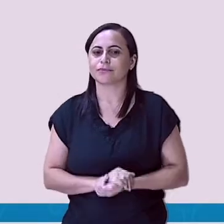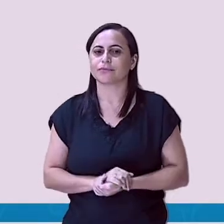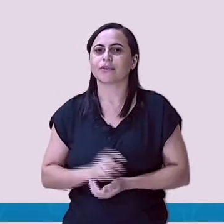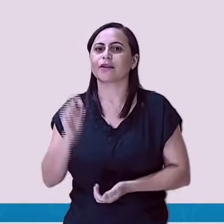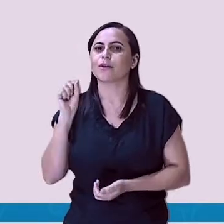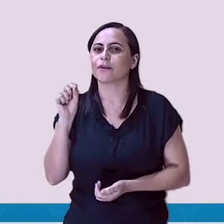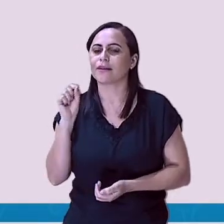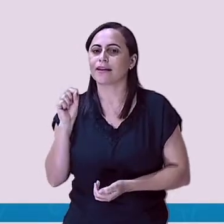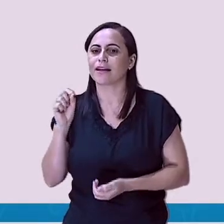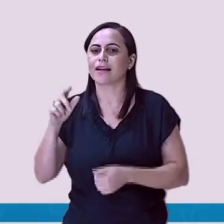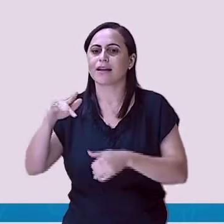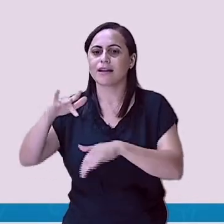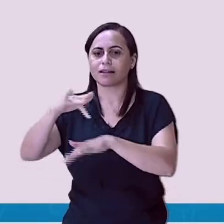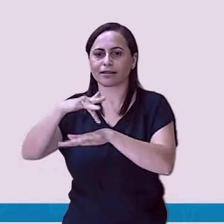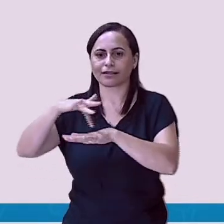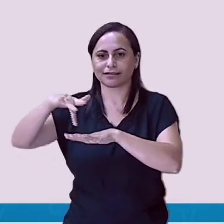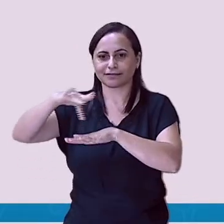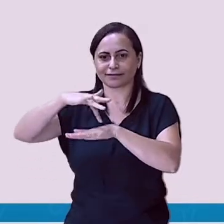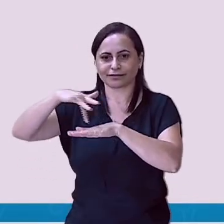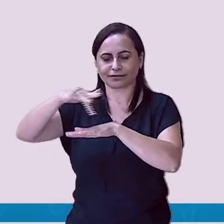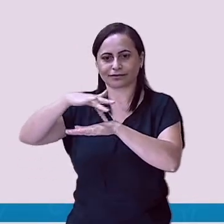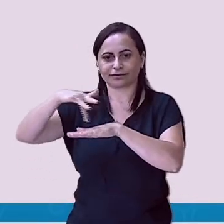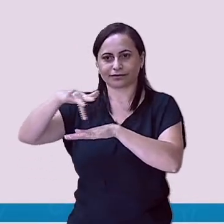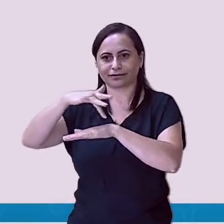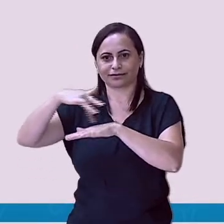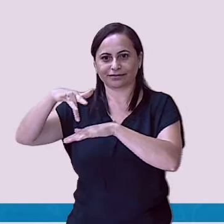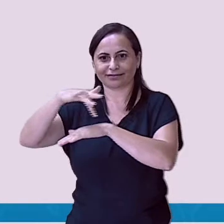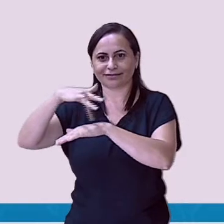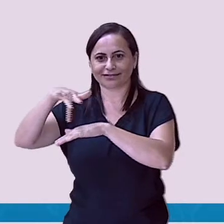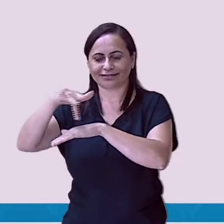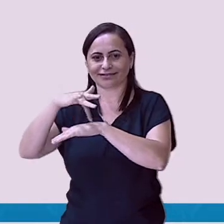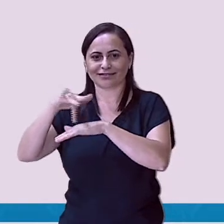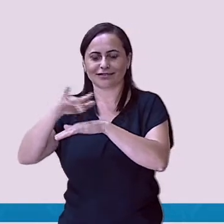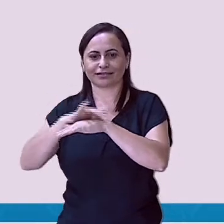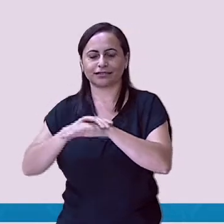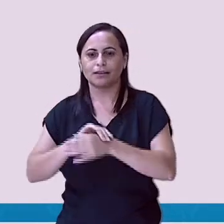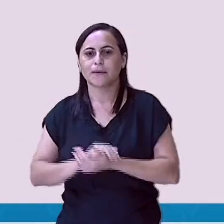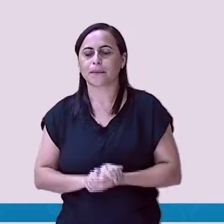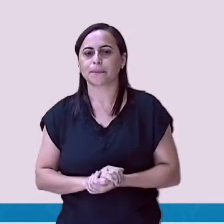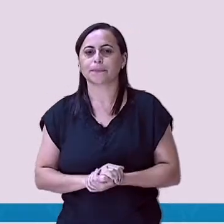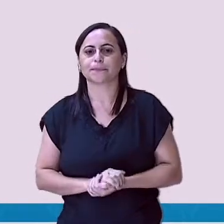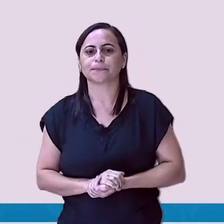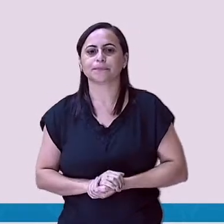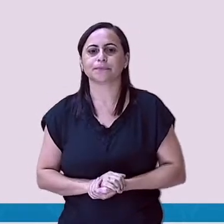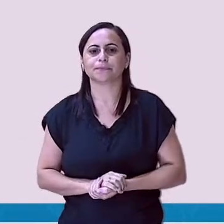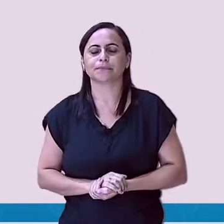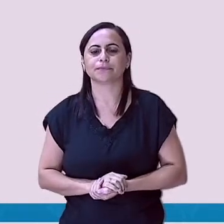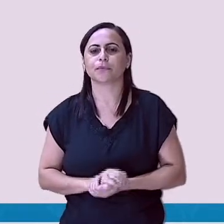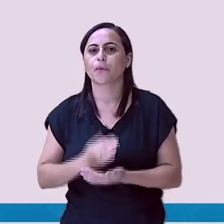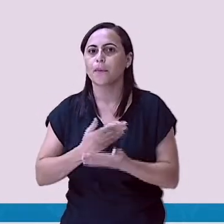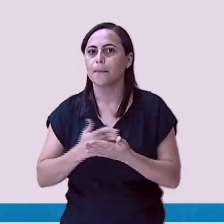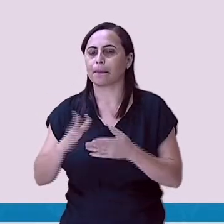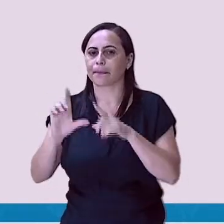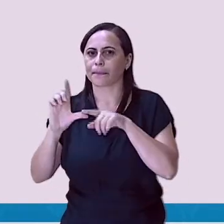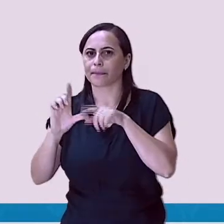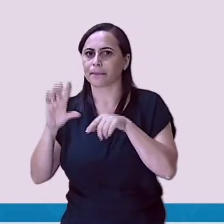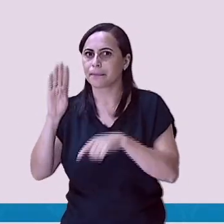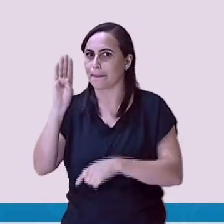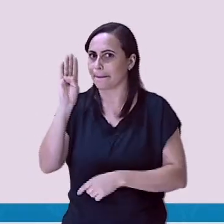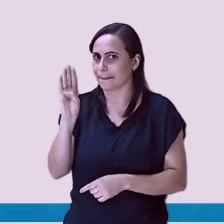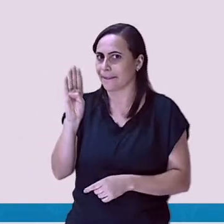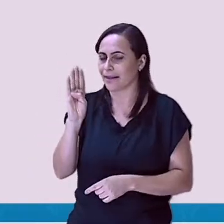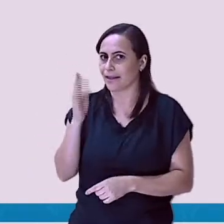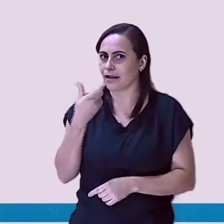bailarina. Nossa, bailarina. Começa com a letra B. Nossa, é grande esta